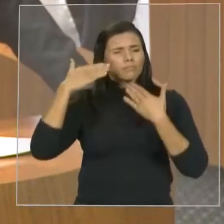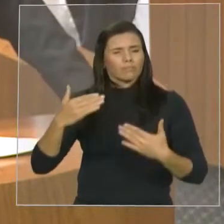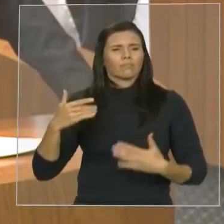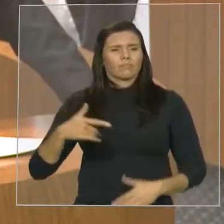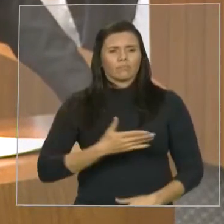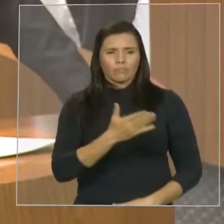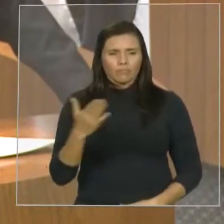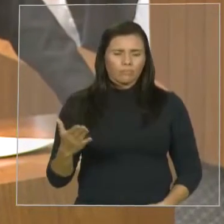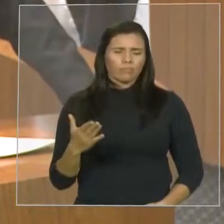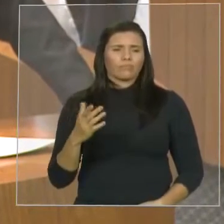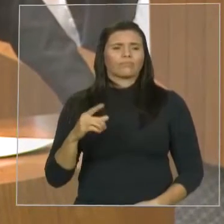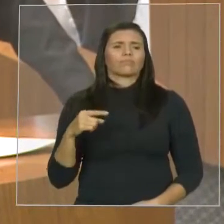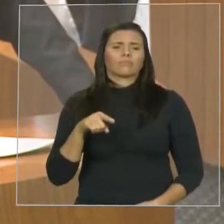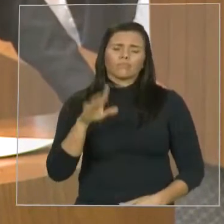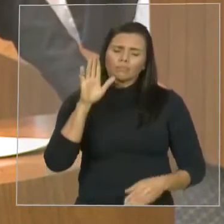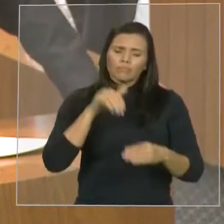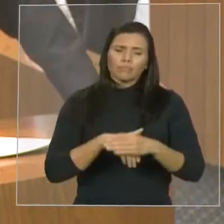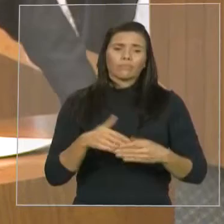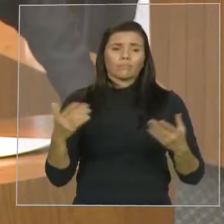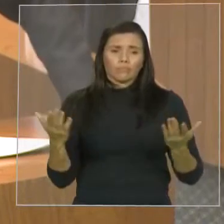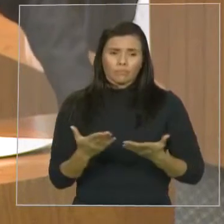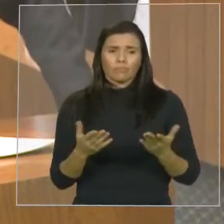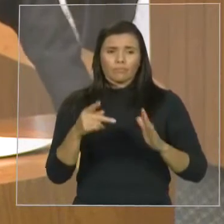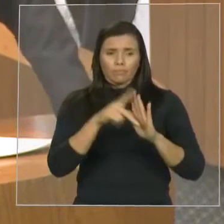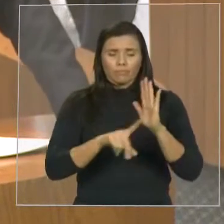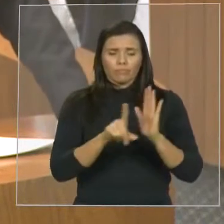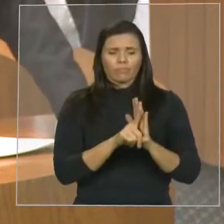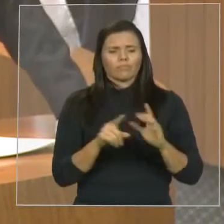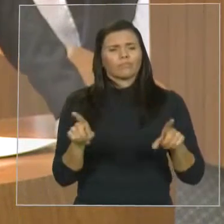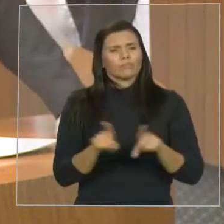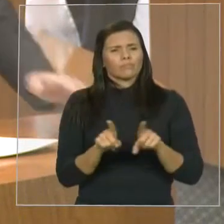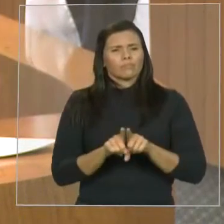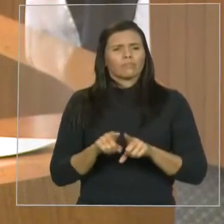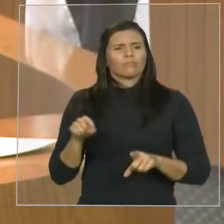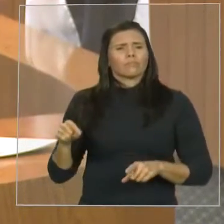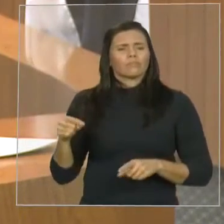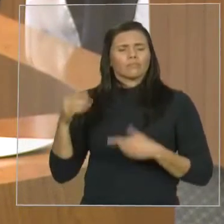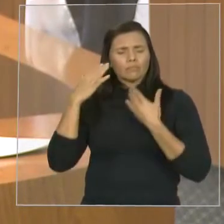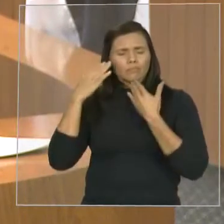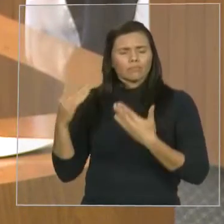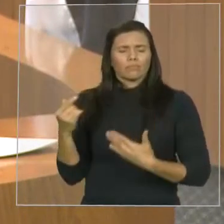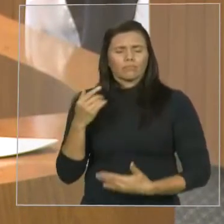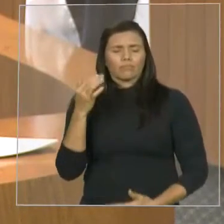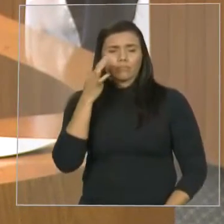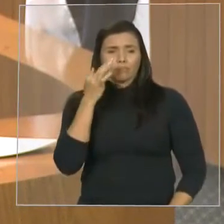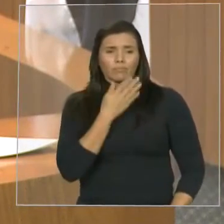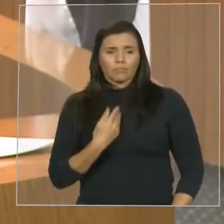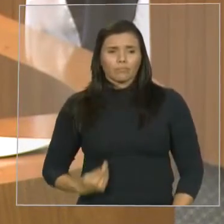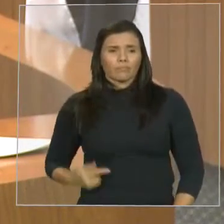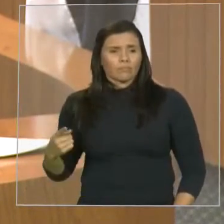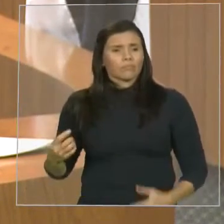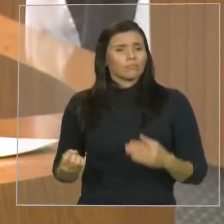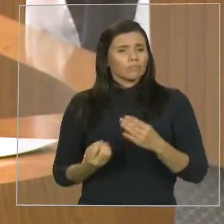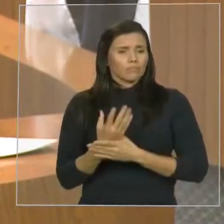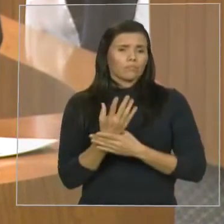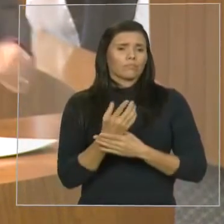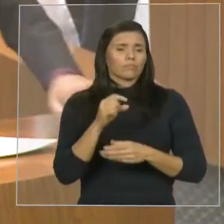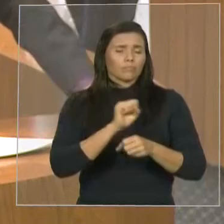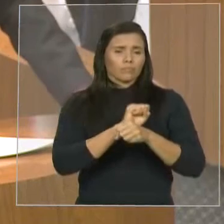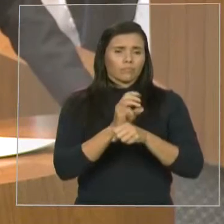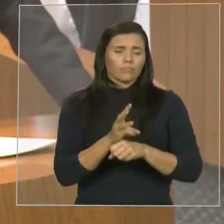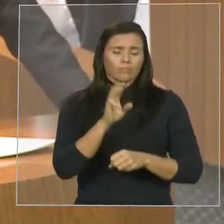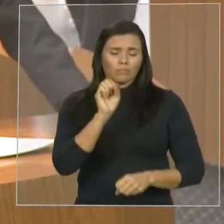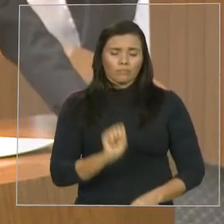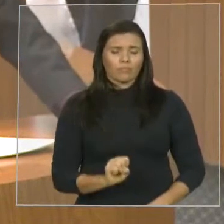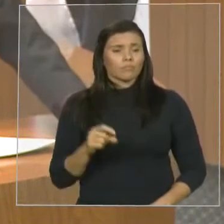ao governador Flávio Dino por ter ajudado a criar a Uemansul, porque foi de sua iniciativa, segurou essa